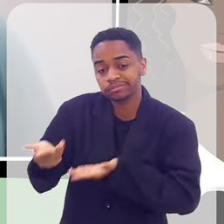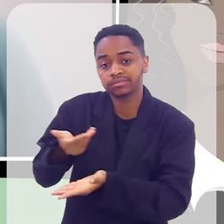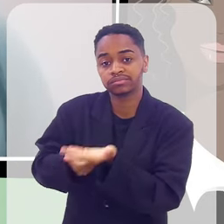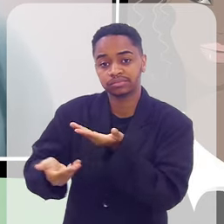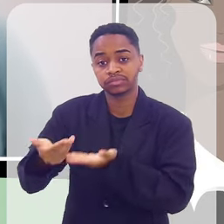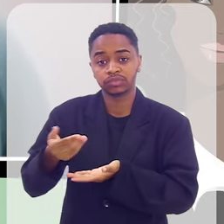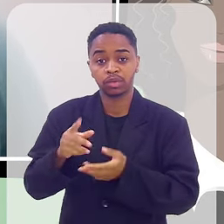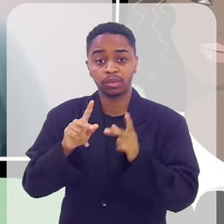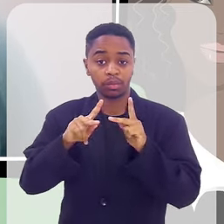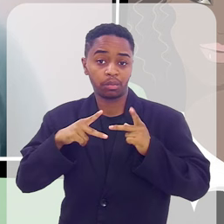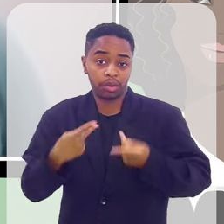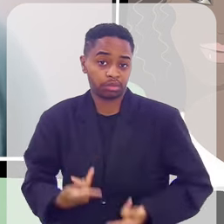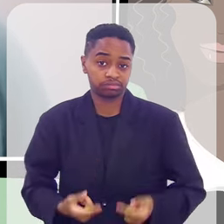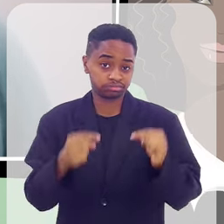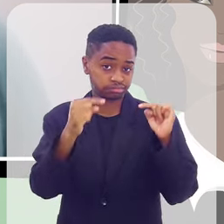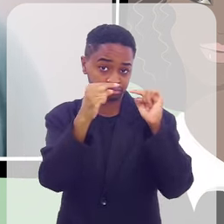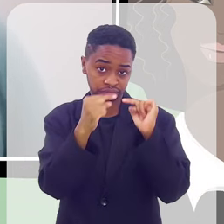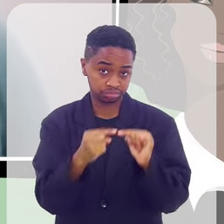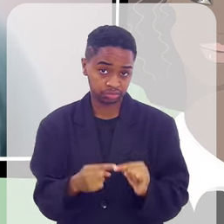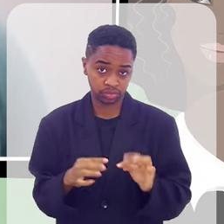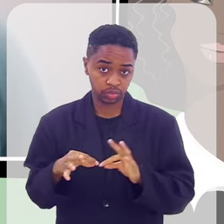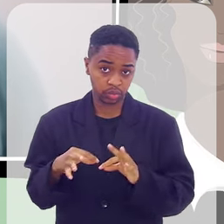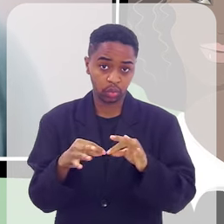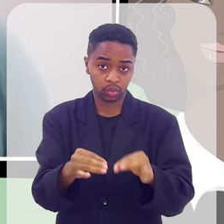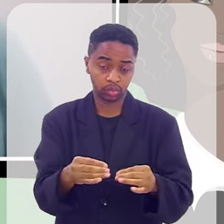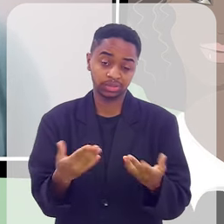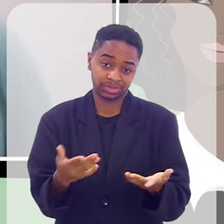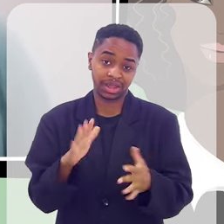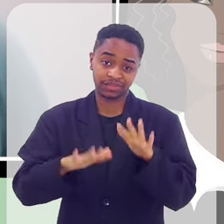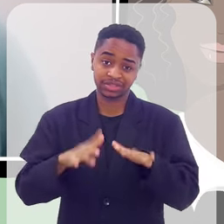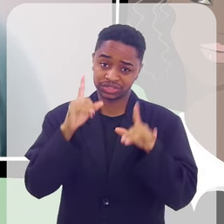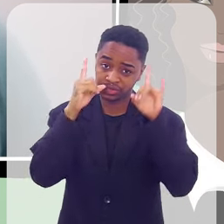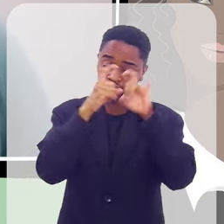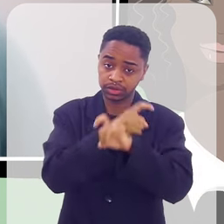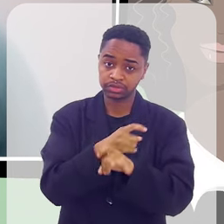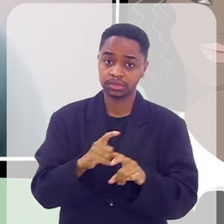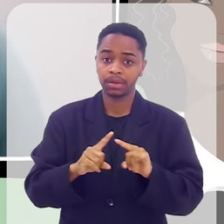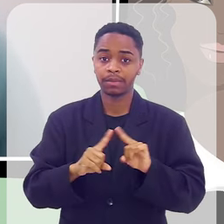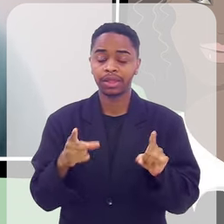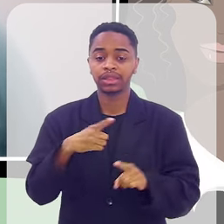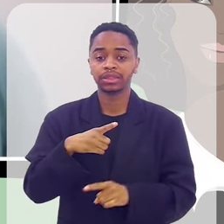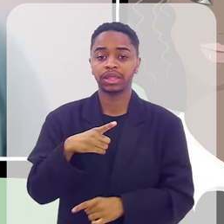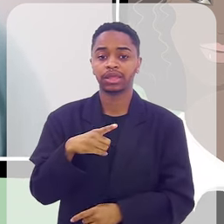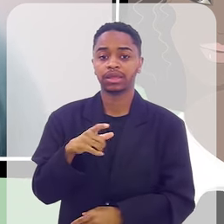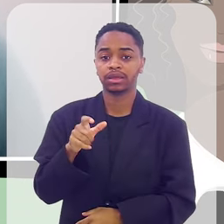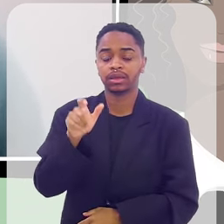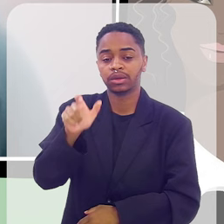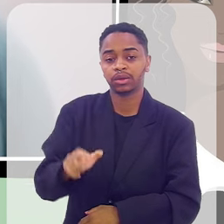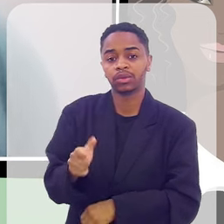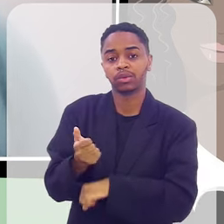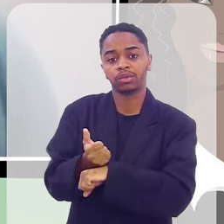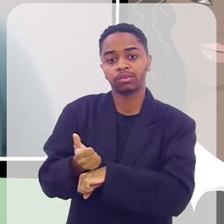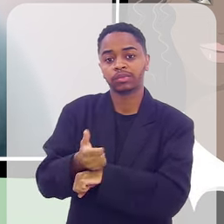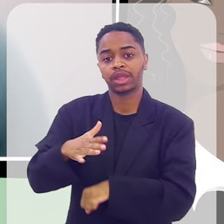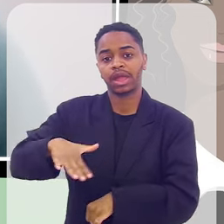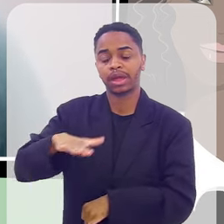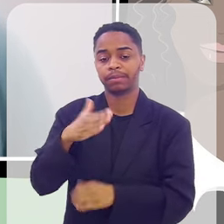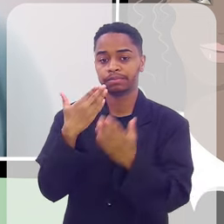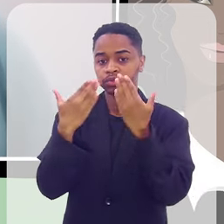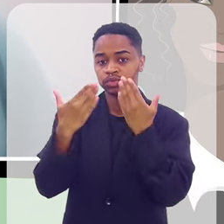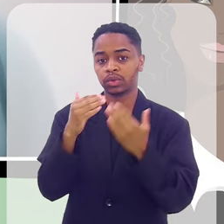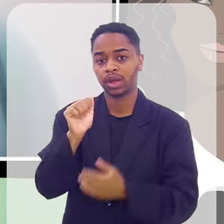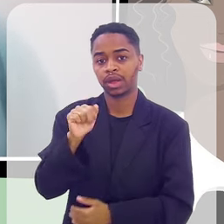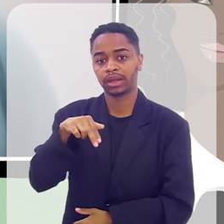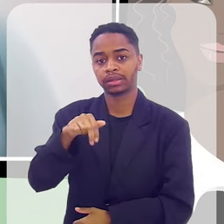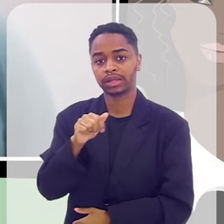humano, né? Da espécie humana somos todos, se tornar ser humano requer um pouco de trabalho. E tem um teórico em psicologia